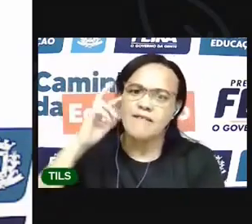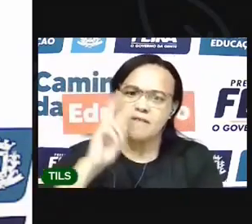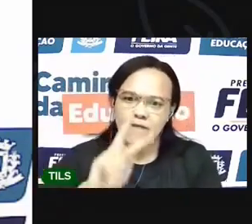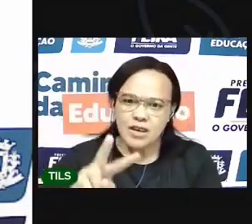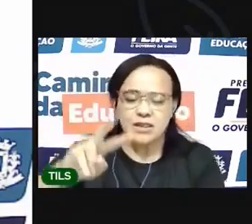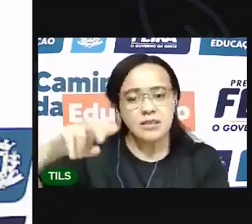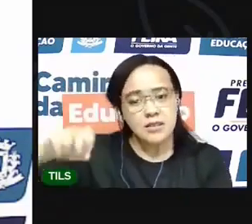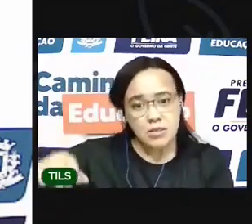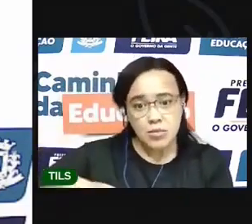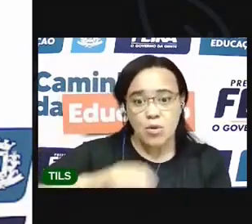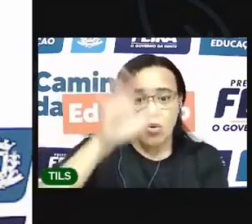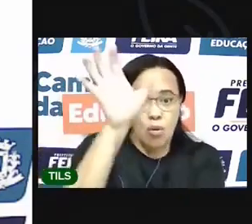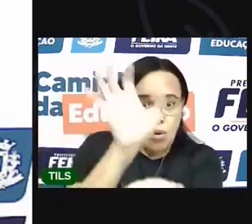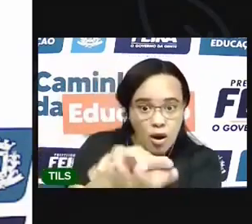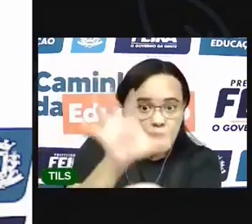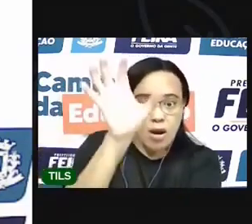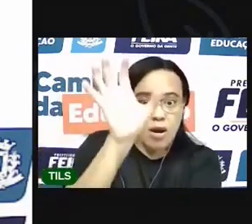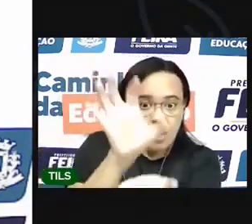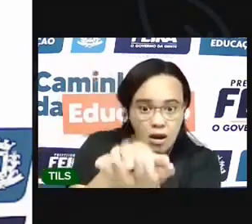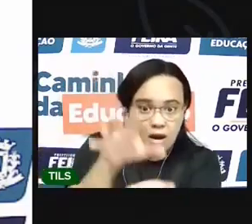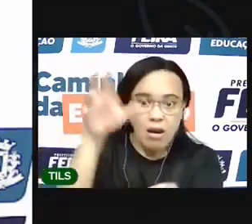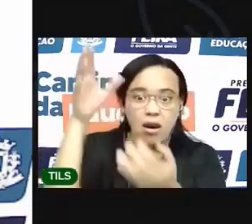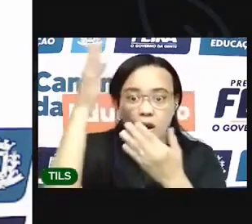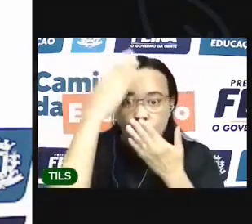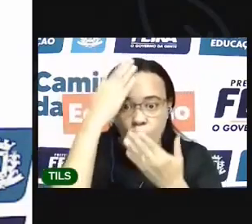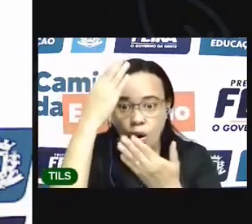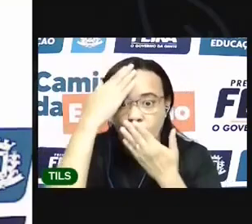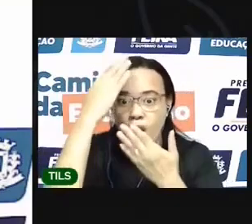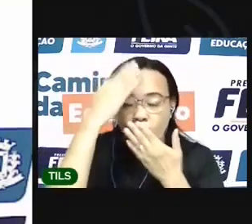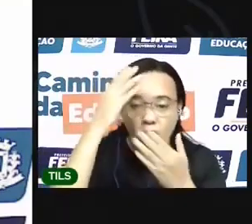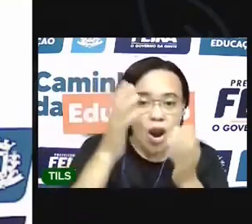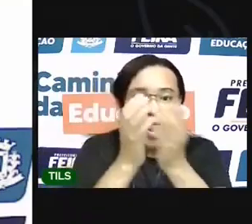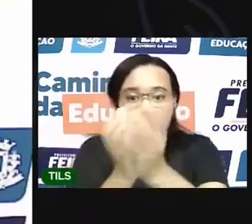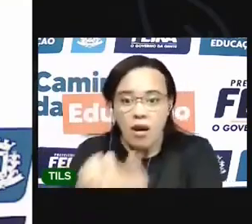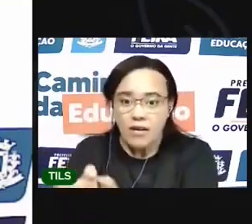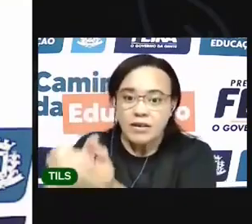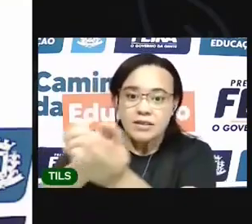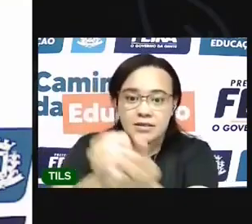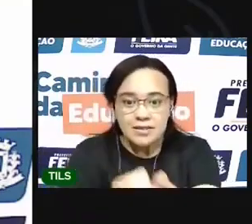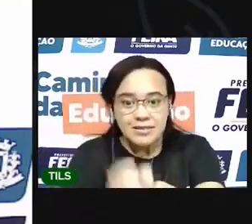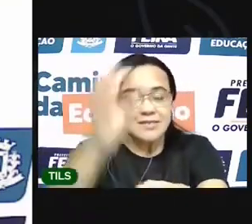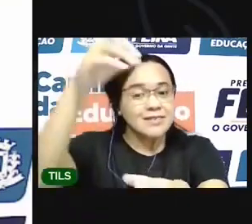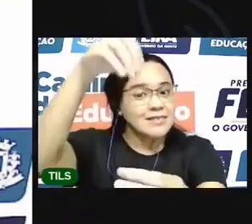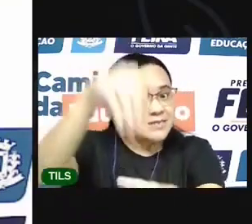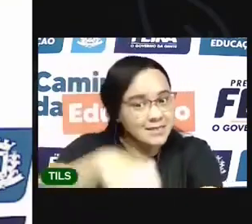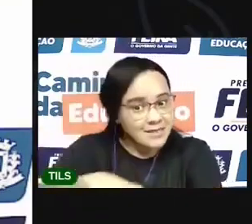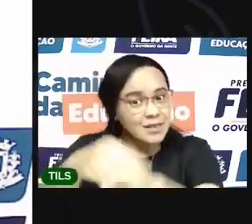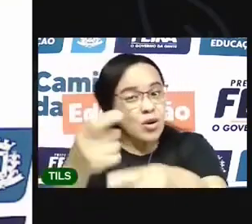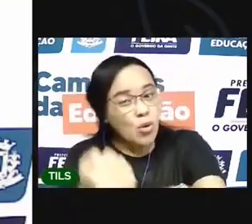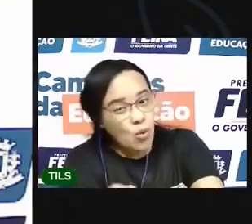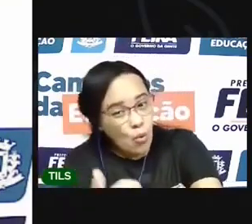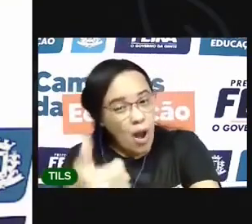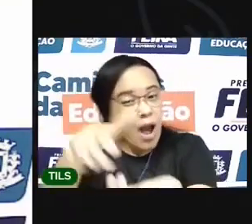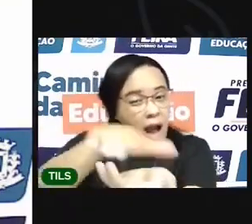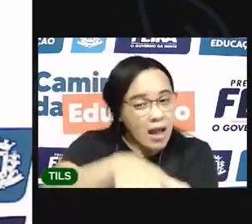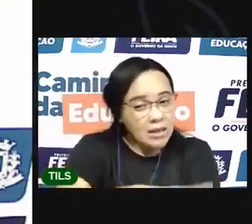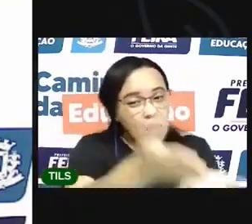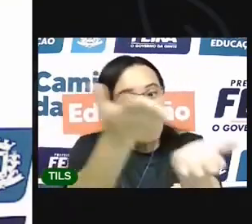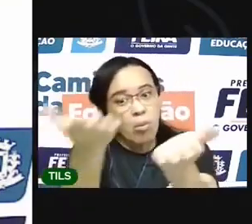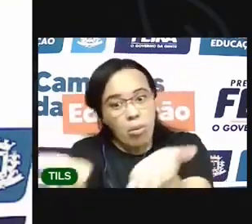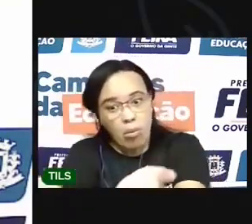se aproximou E os índiozinhos no pequeno bote Quase, quase virou